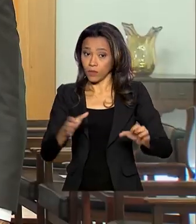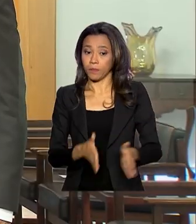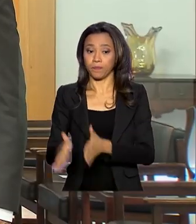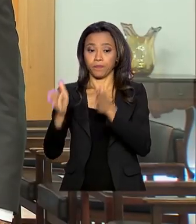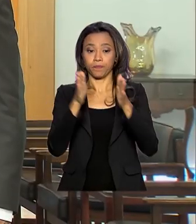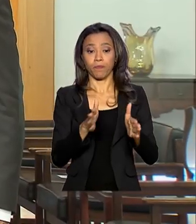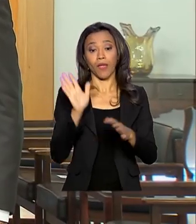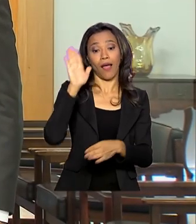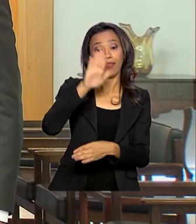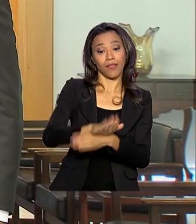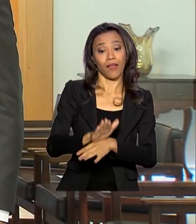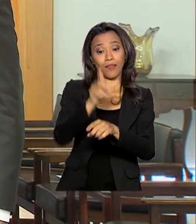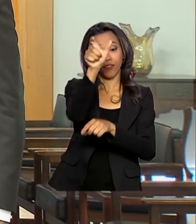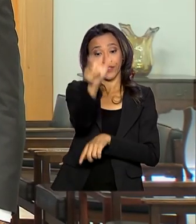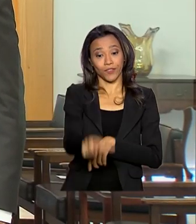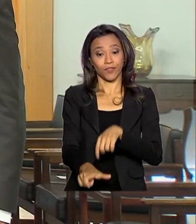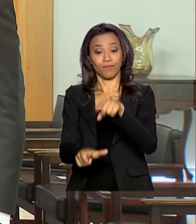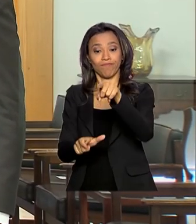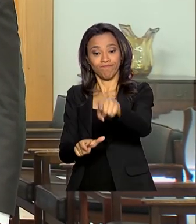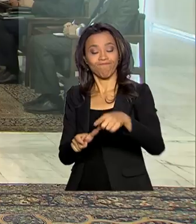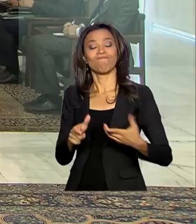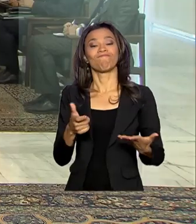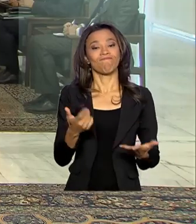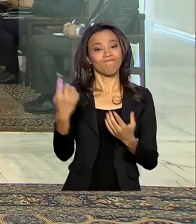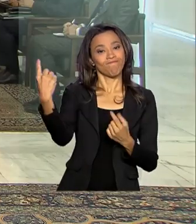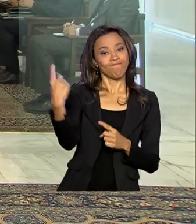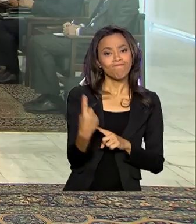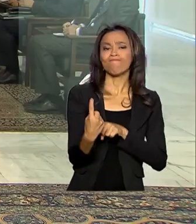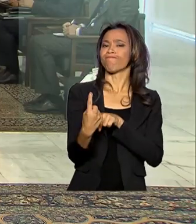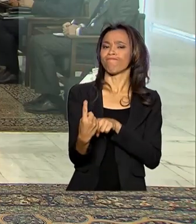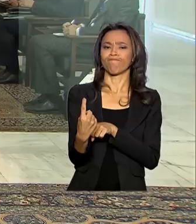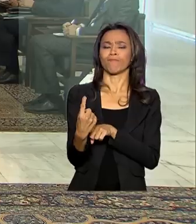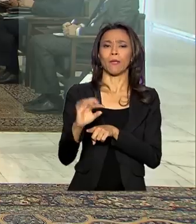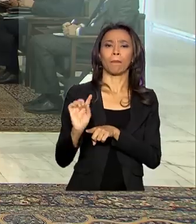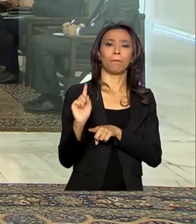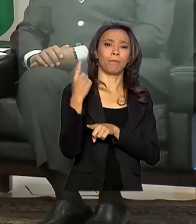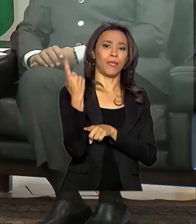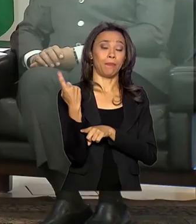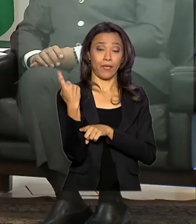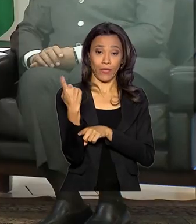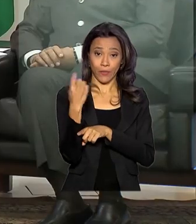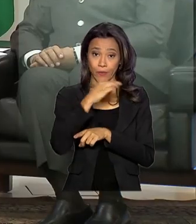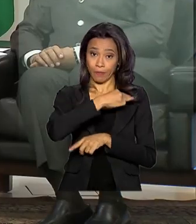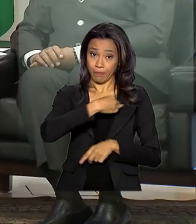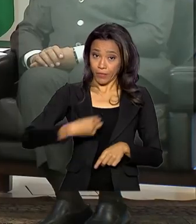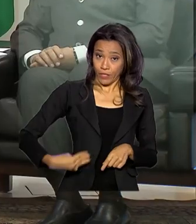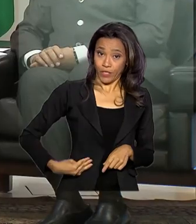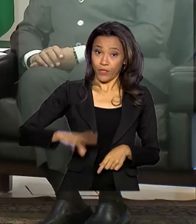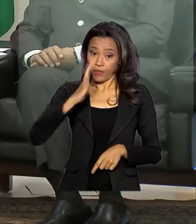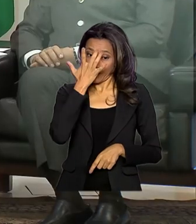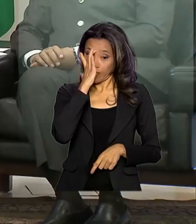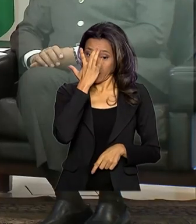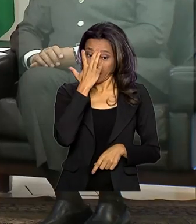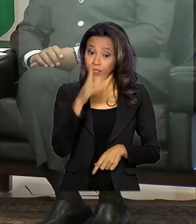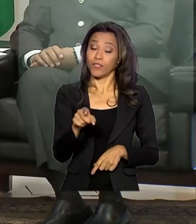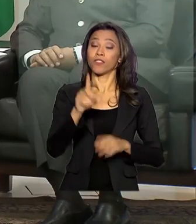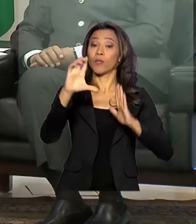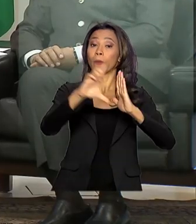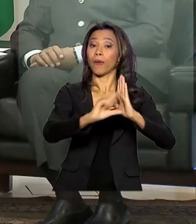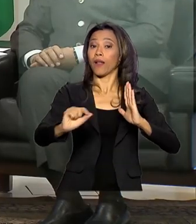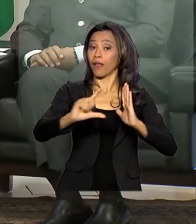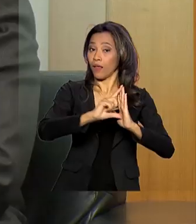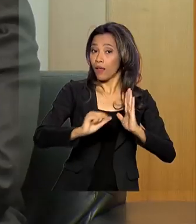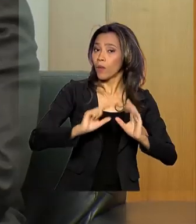À tarde, foi a vez do presidente Bolsonaro receber o primeiro-ministro indiano, Narendra Modi, no Palácio do Planalto. O